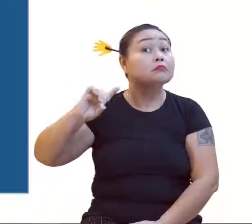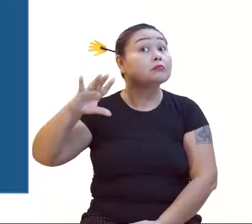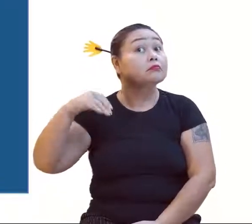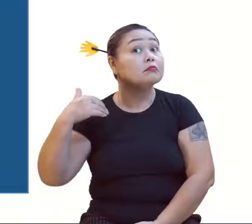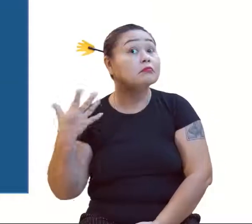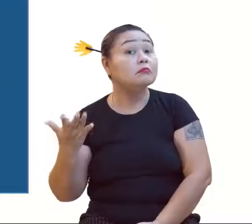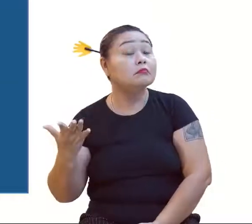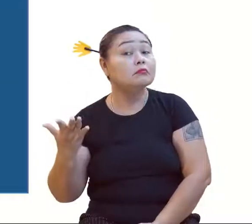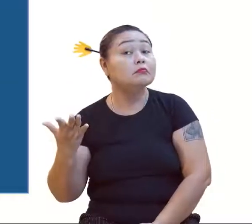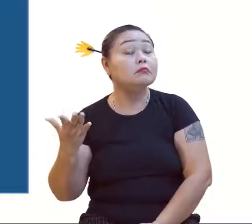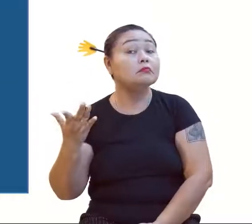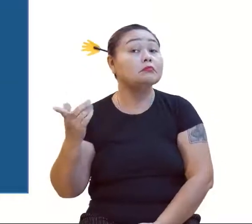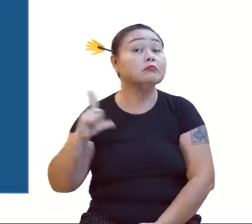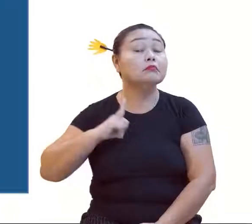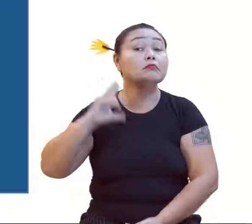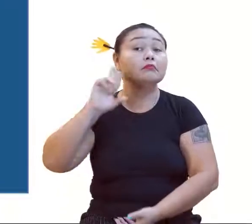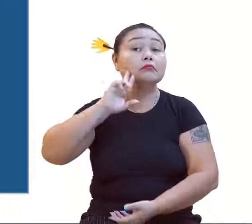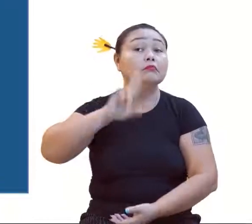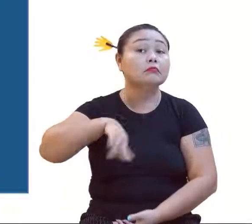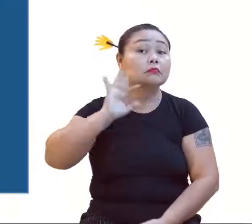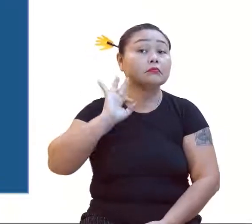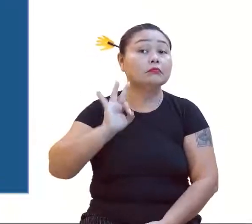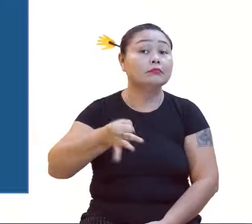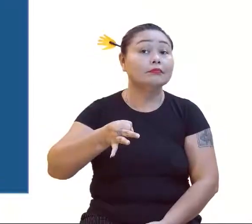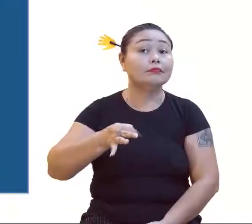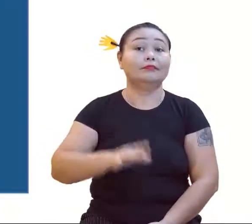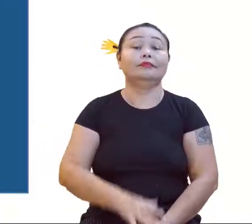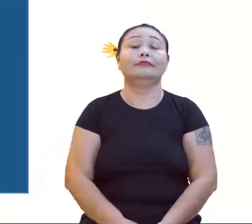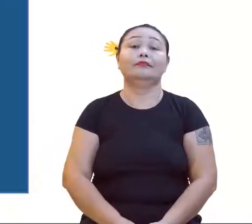qual seria a resposta correta?